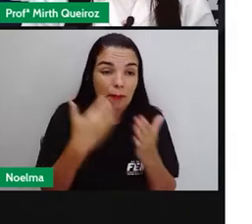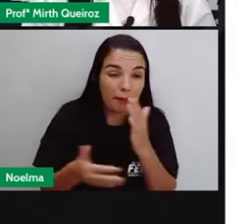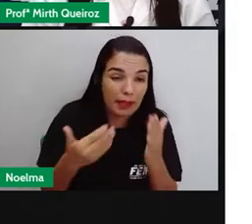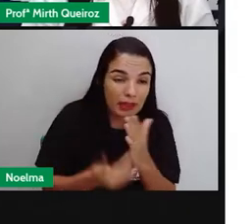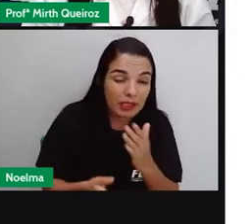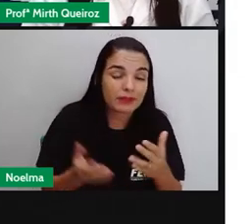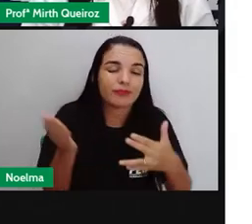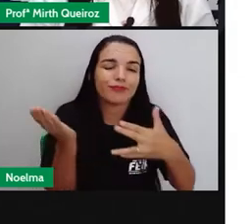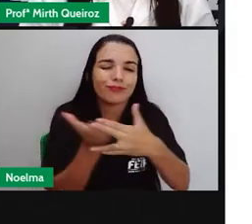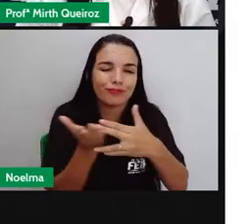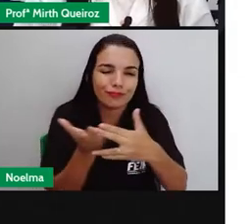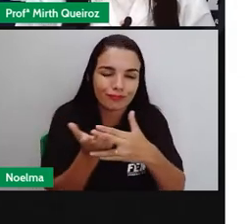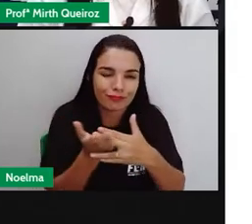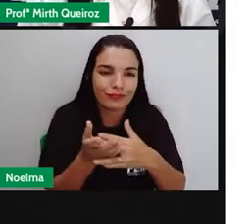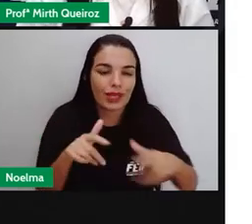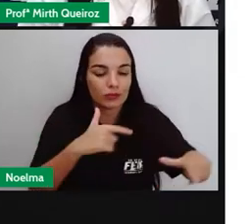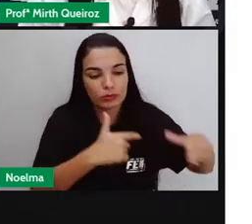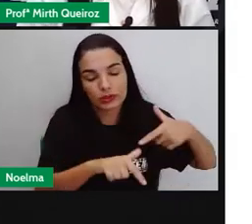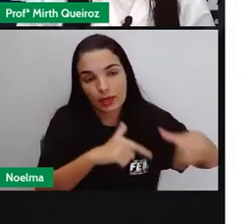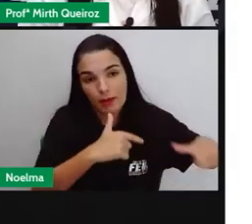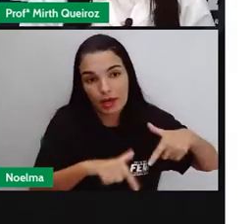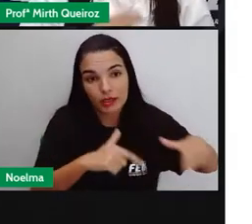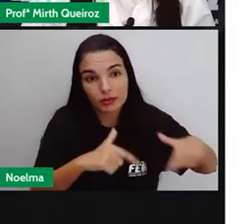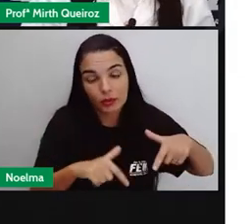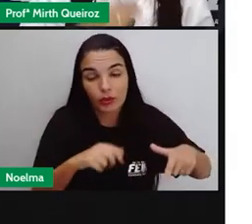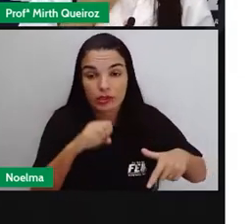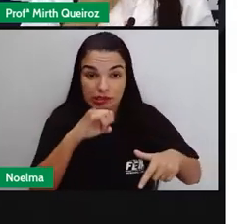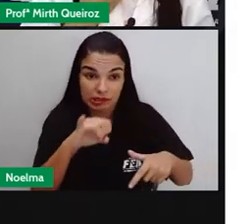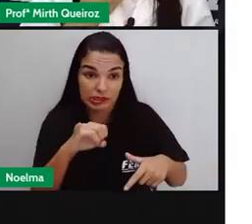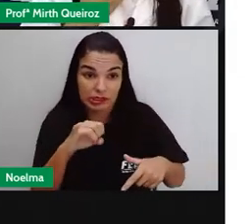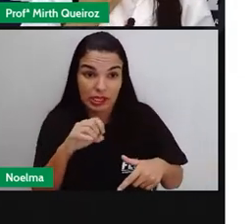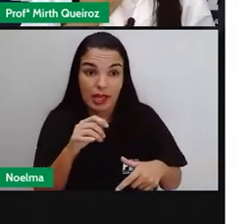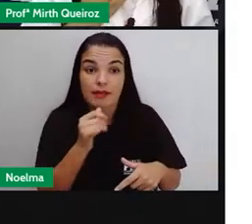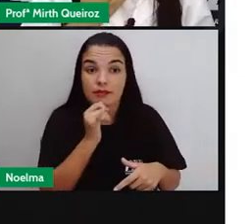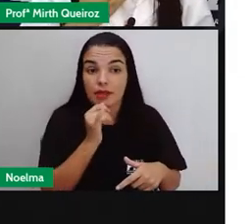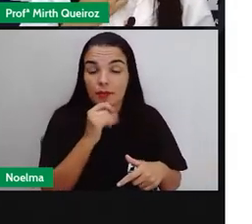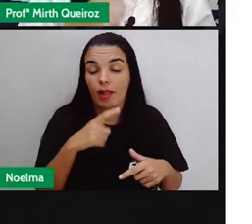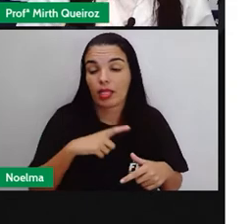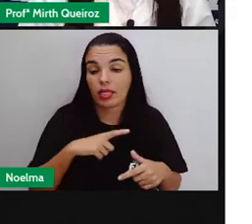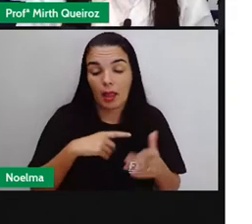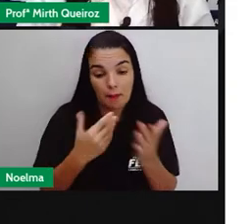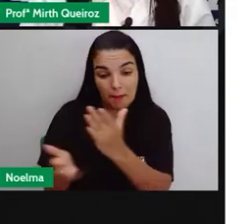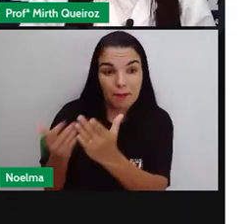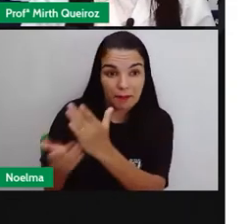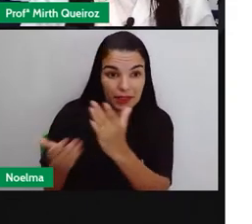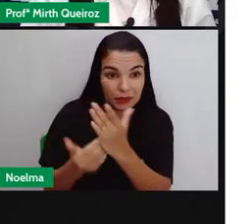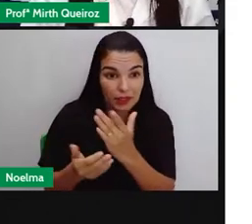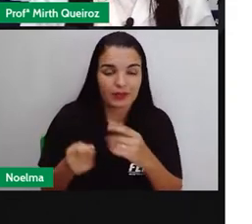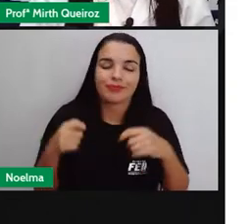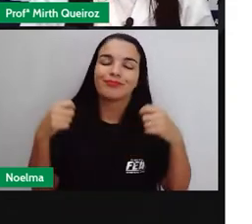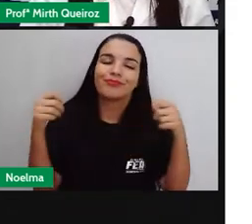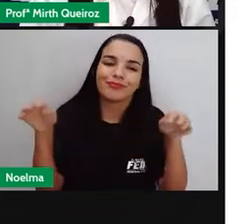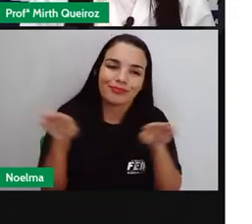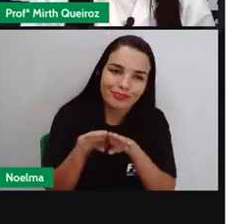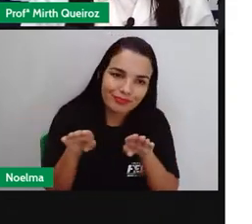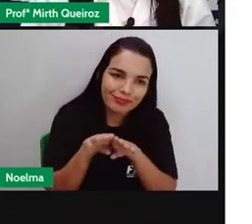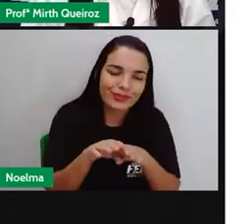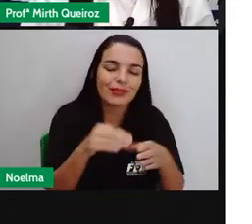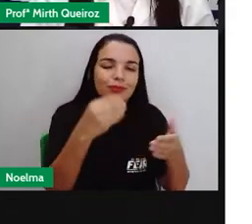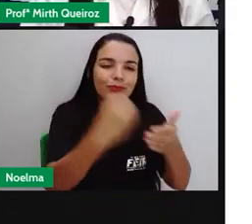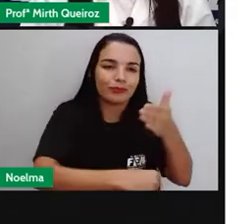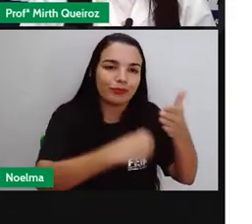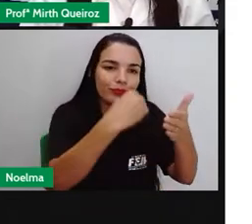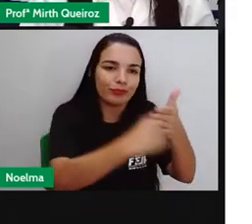divididos entre eles também. Ou seja, os trabalhadores, se caso houvesse algum tipo de prejuízo, também eram descontados aí os